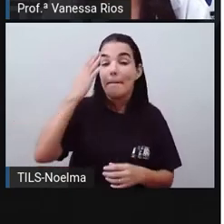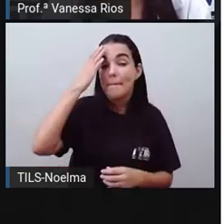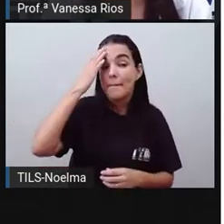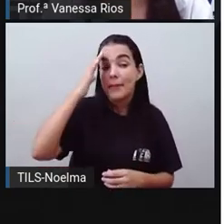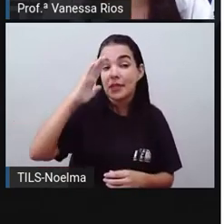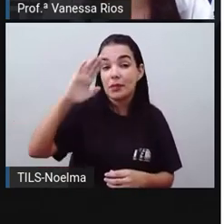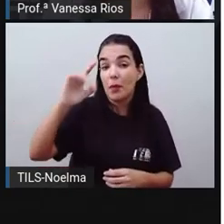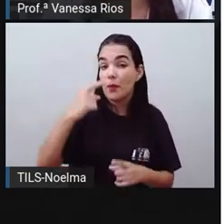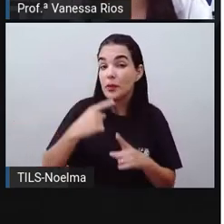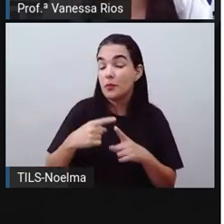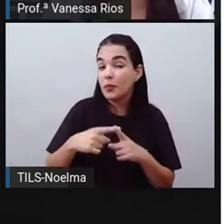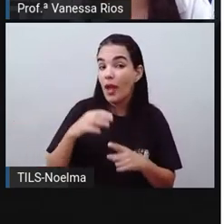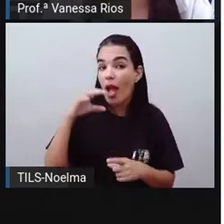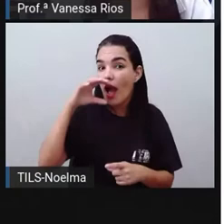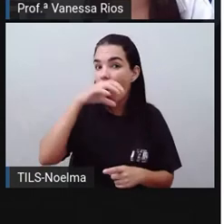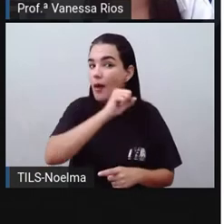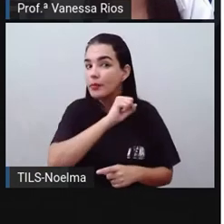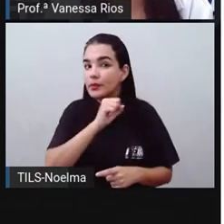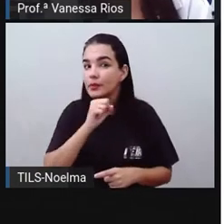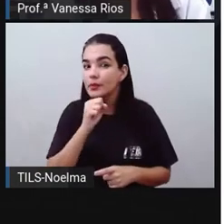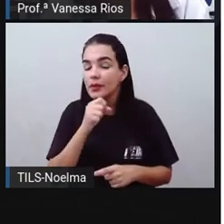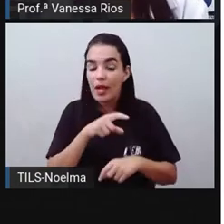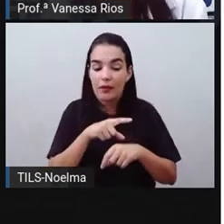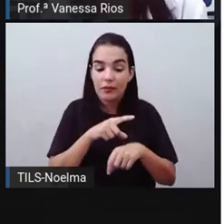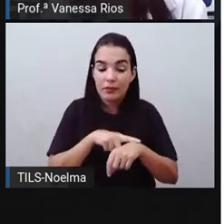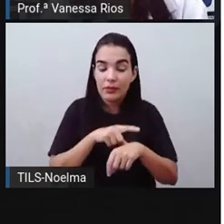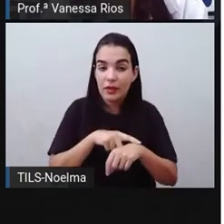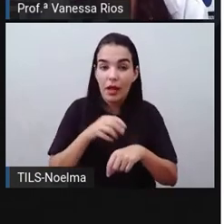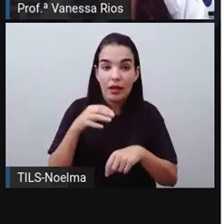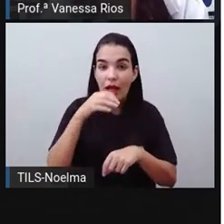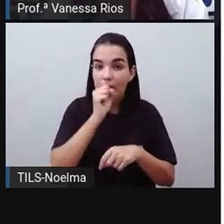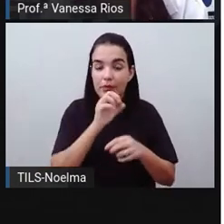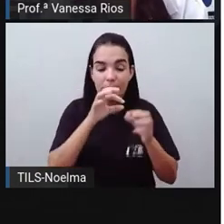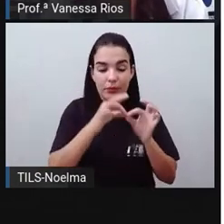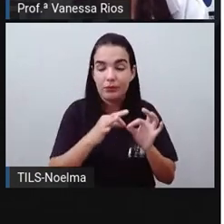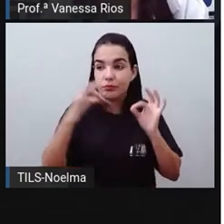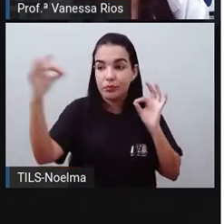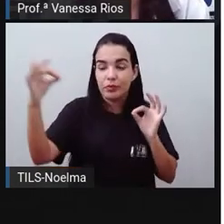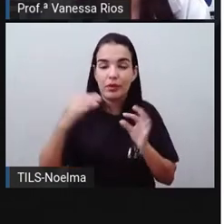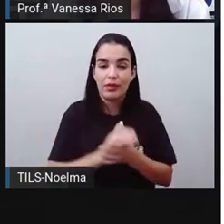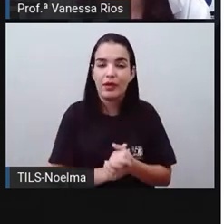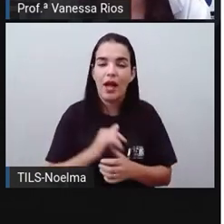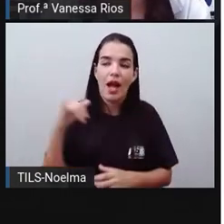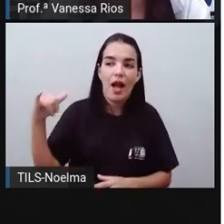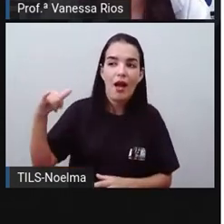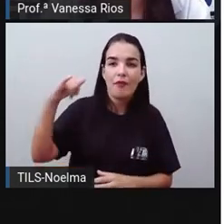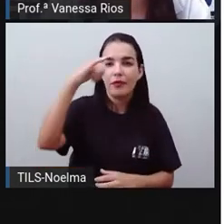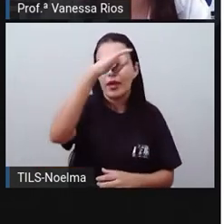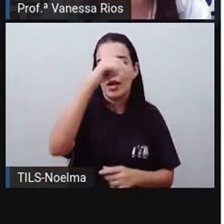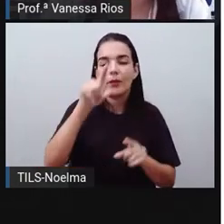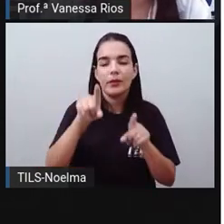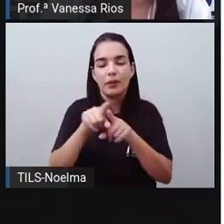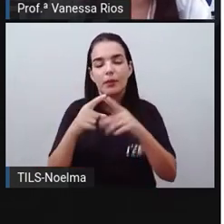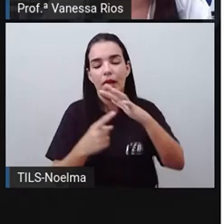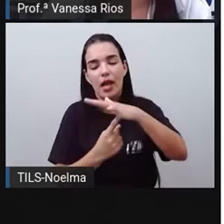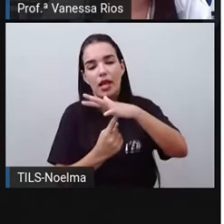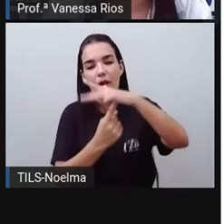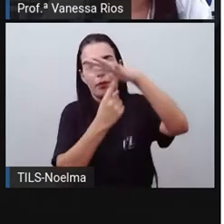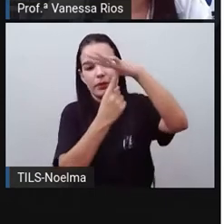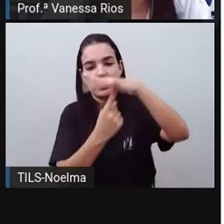por serem rápidos e conseguirem percorrer grandes distâncias em pouco tempo, os aviões e também os